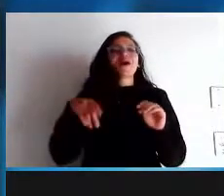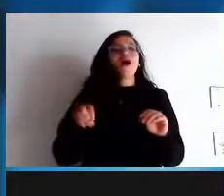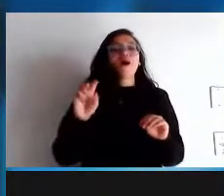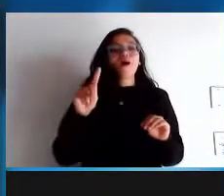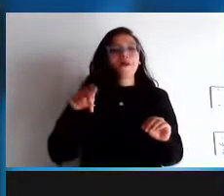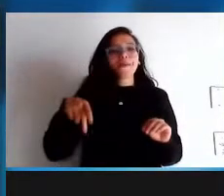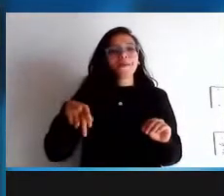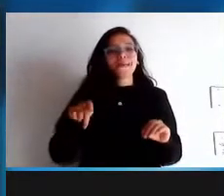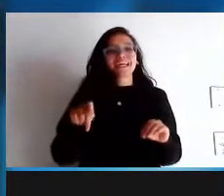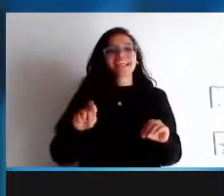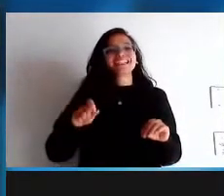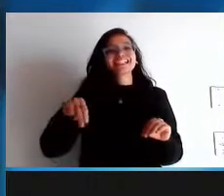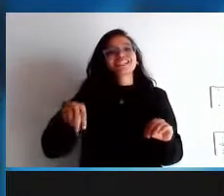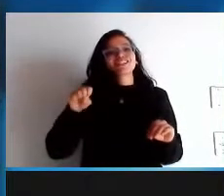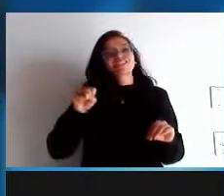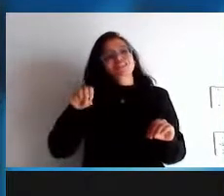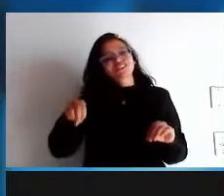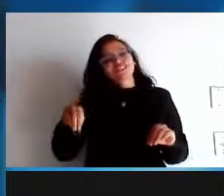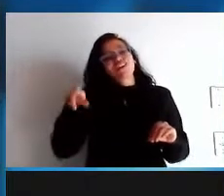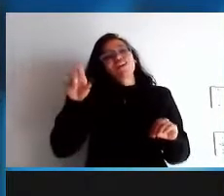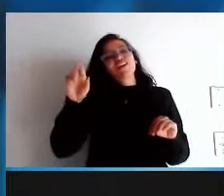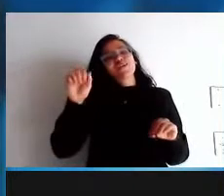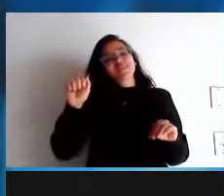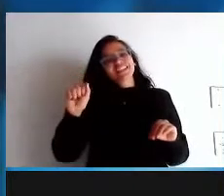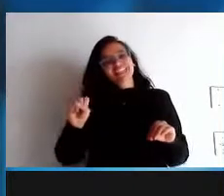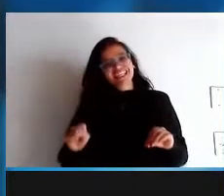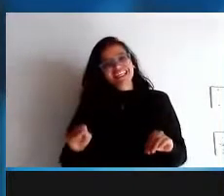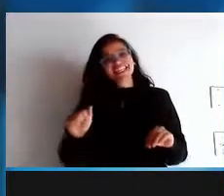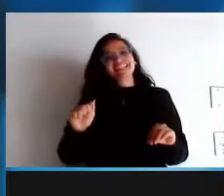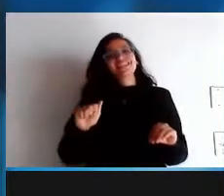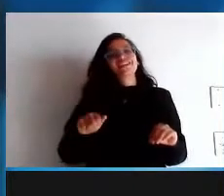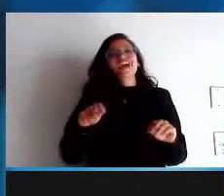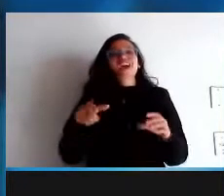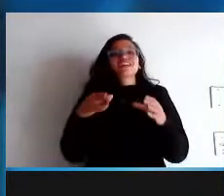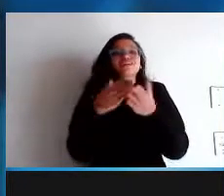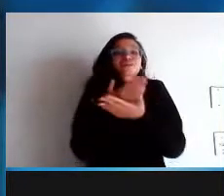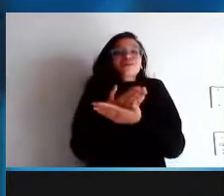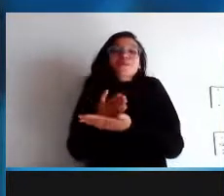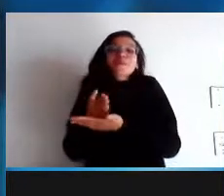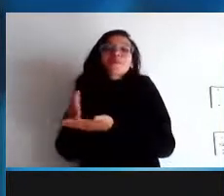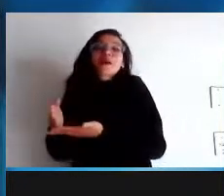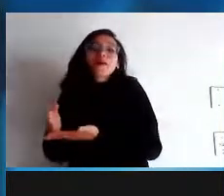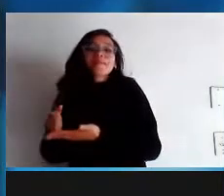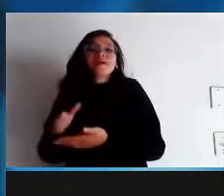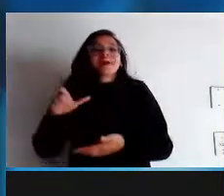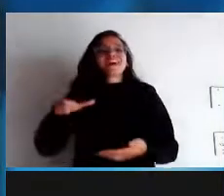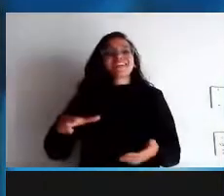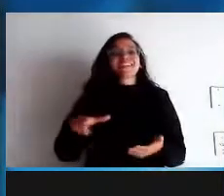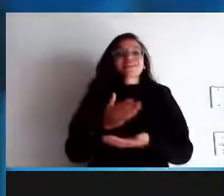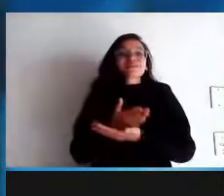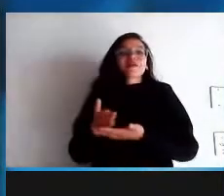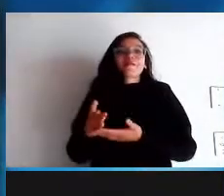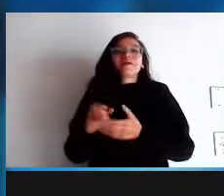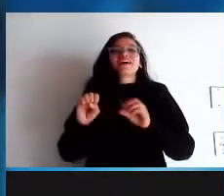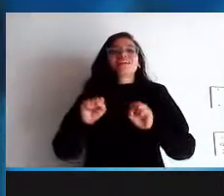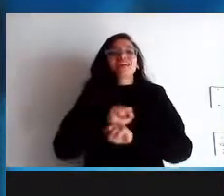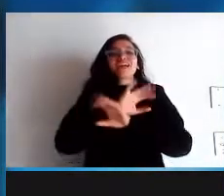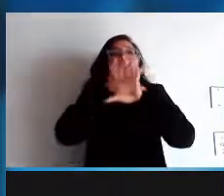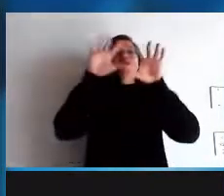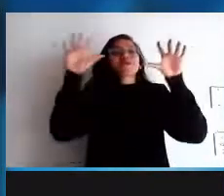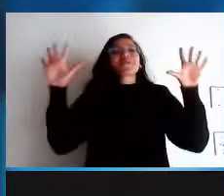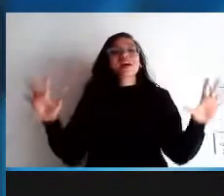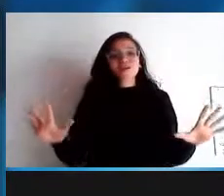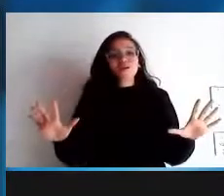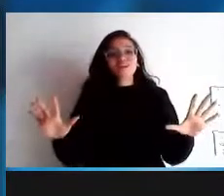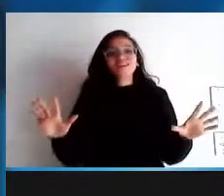parte da coisa veja o eu mostrei ali no começo o software livre é muito mais amplo do que apenas o código